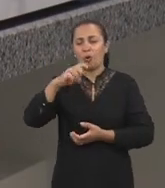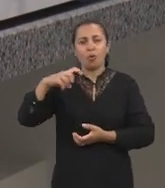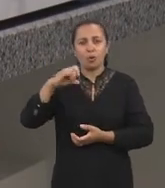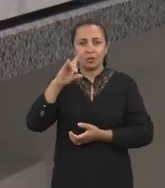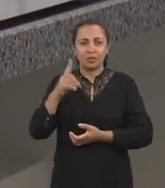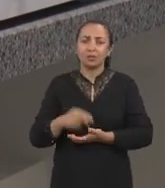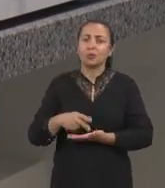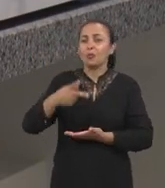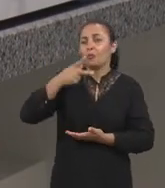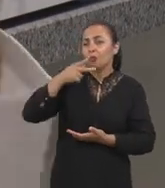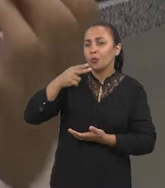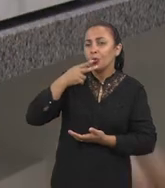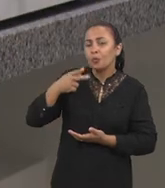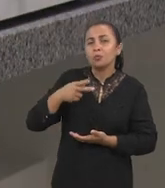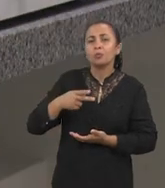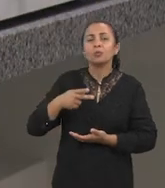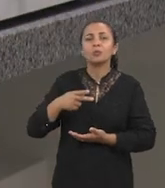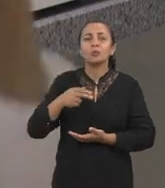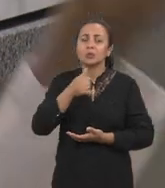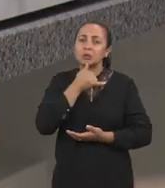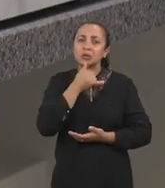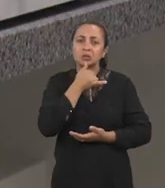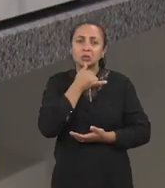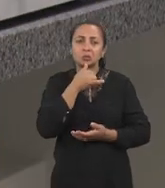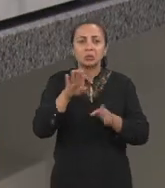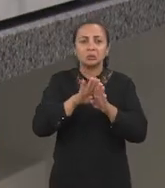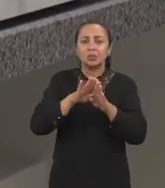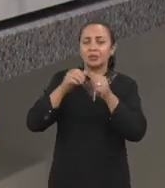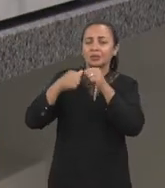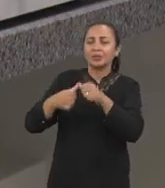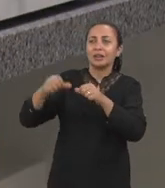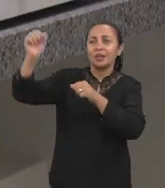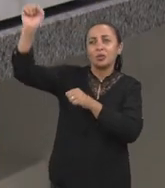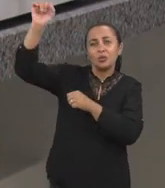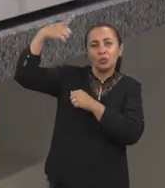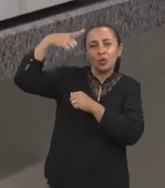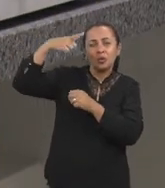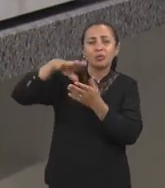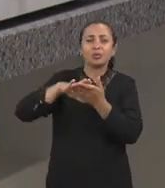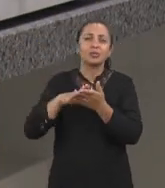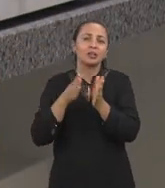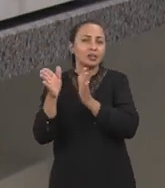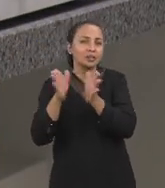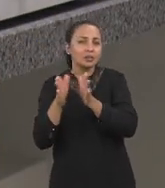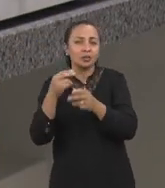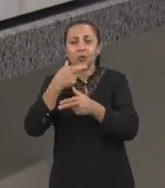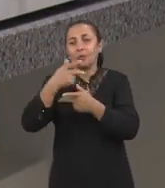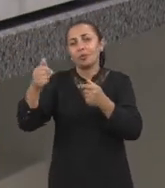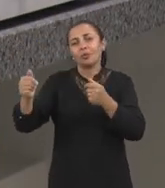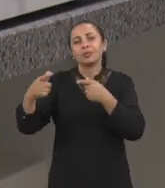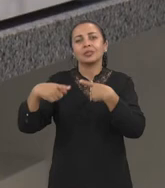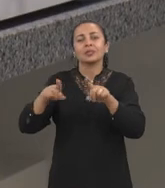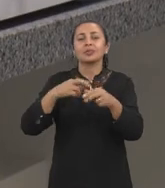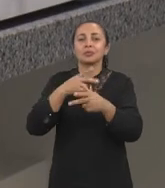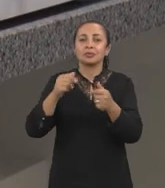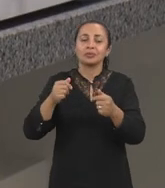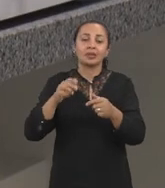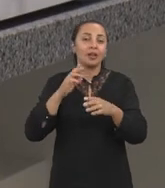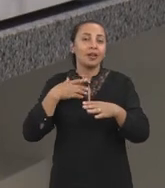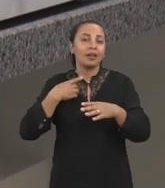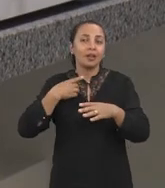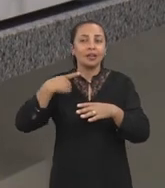fumo, exposição ao sol, entre outros fatores que levam a